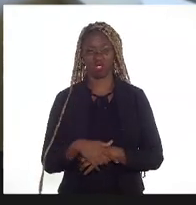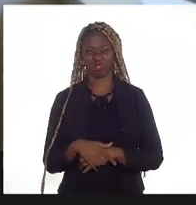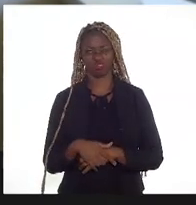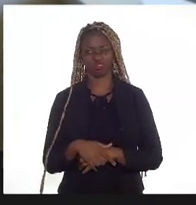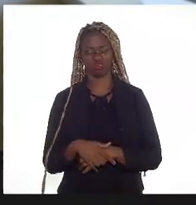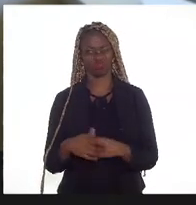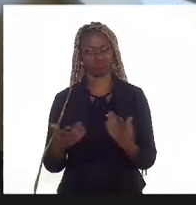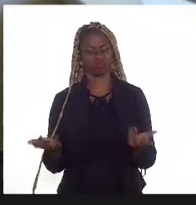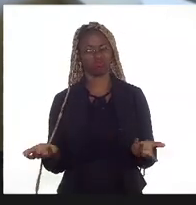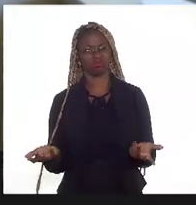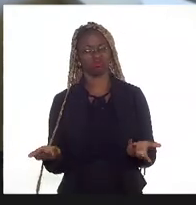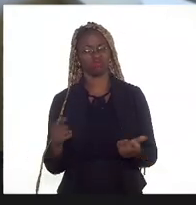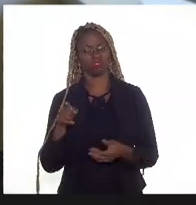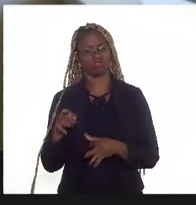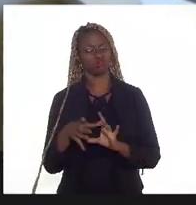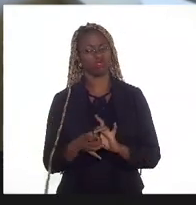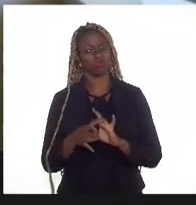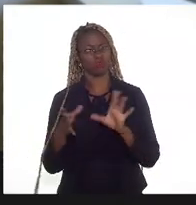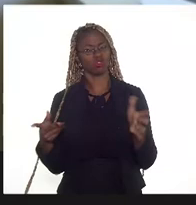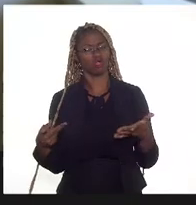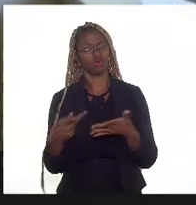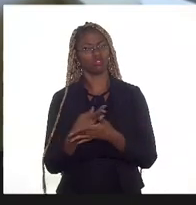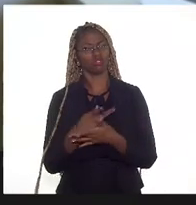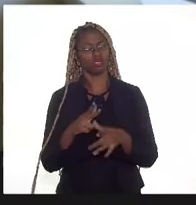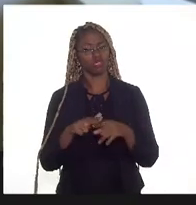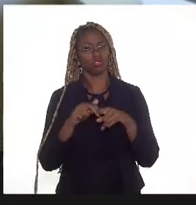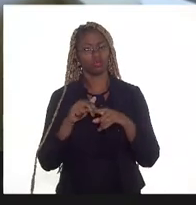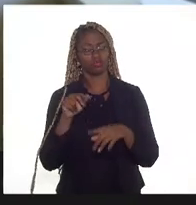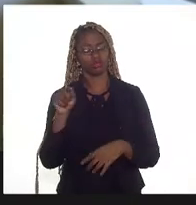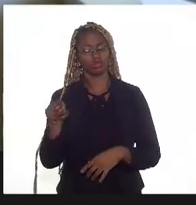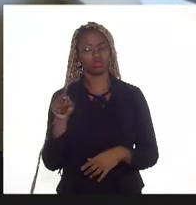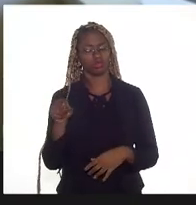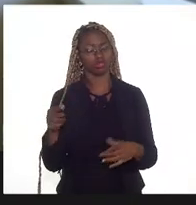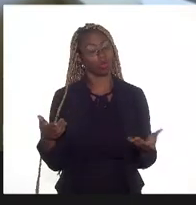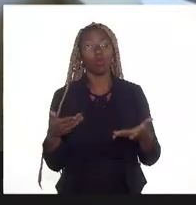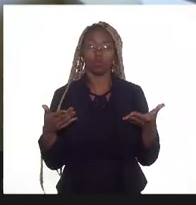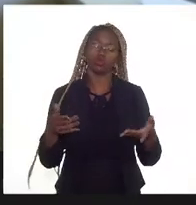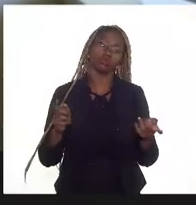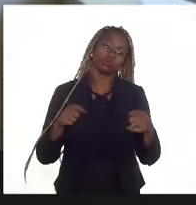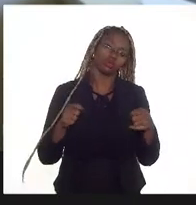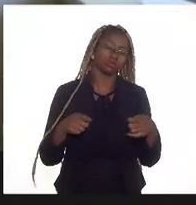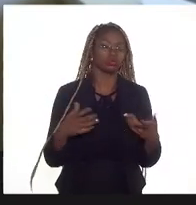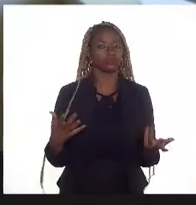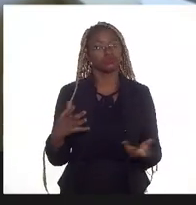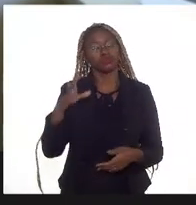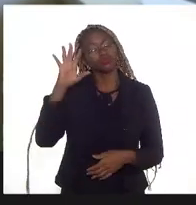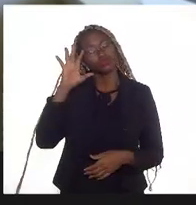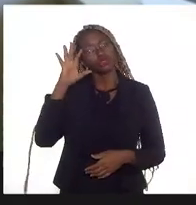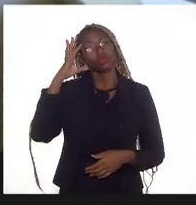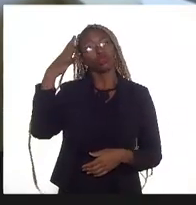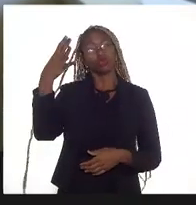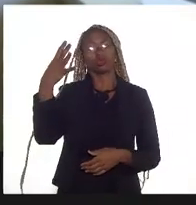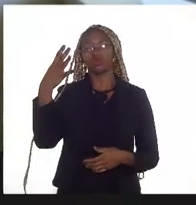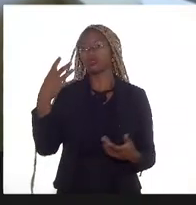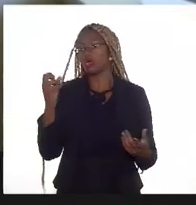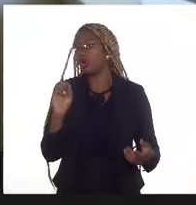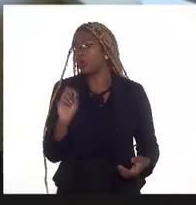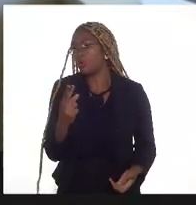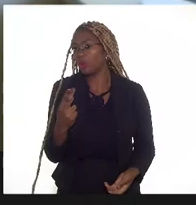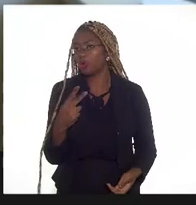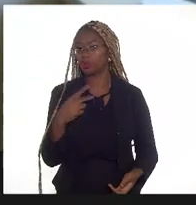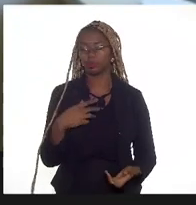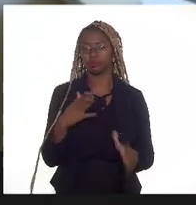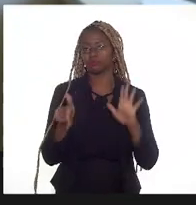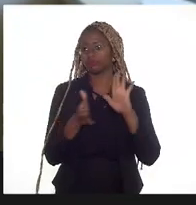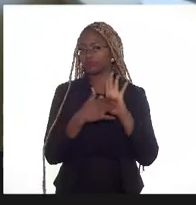ocorre porque houve, possivelmente, uma resolução ou uma